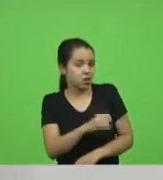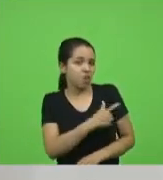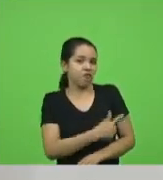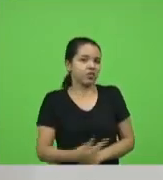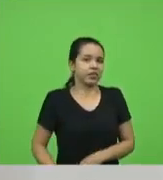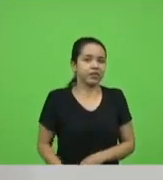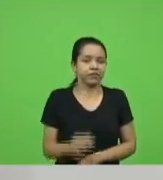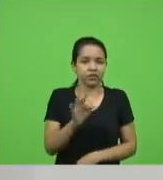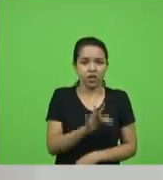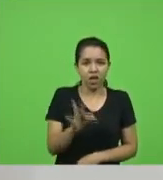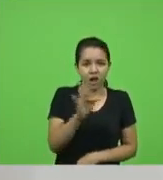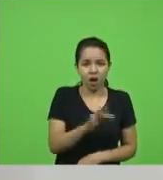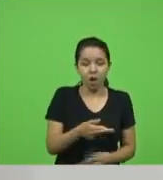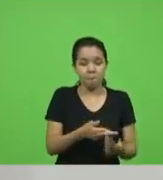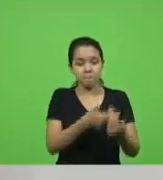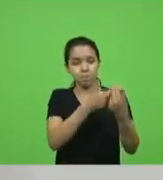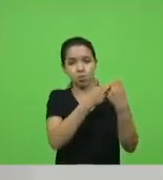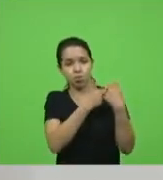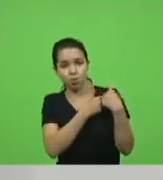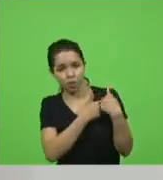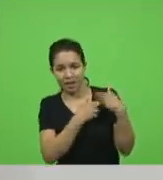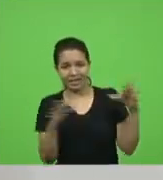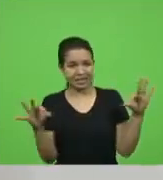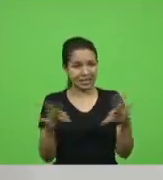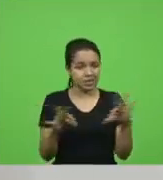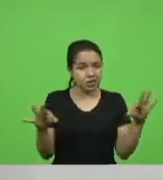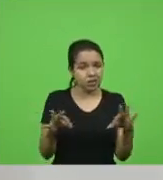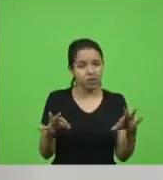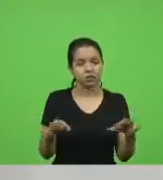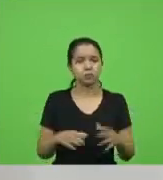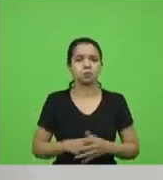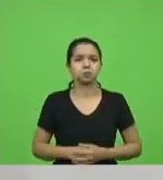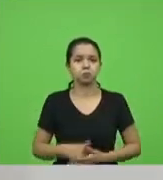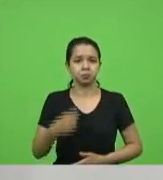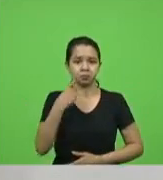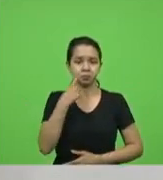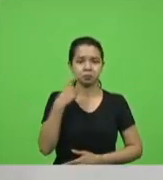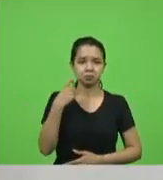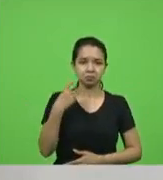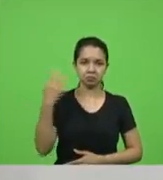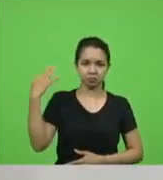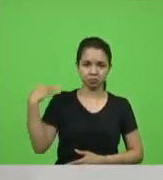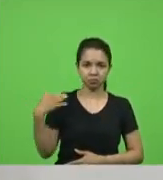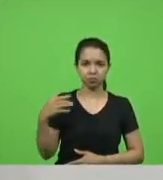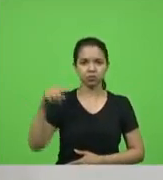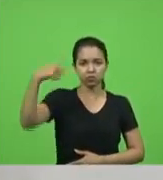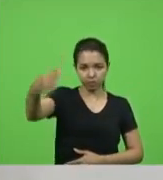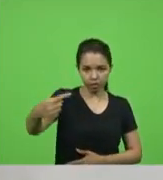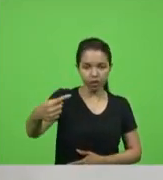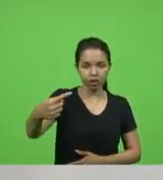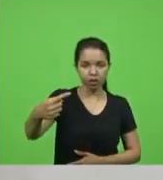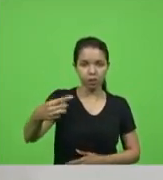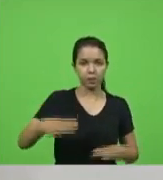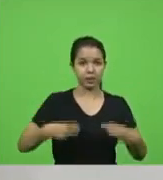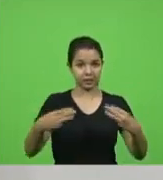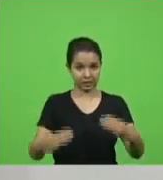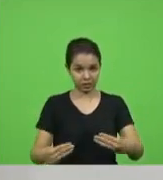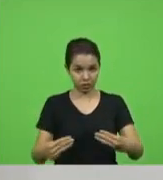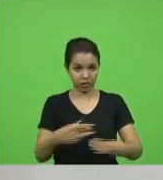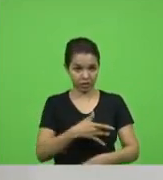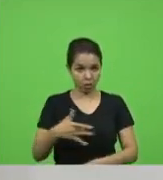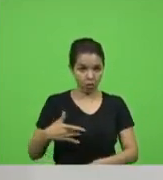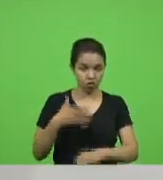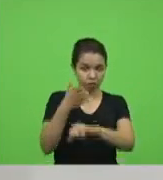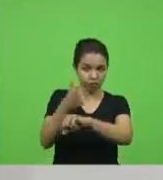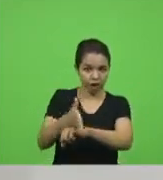responsabilidade o caso sexta-feira o ministro da saúde Pazuello vai estar no oeste de Santa Catarina é importante